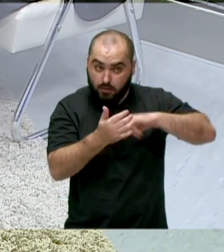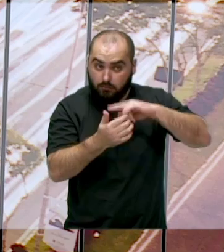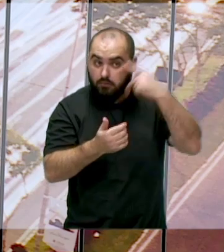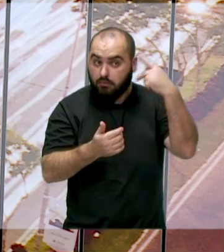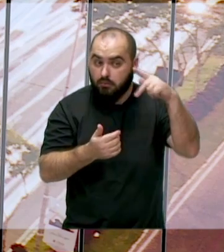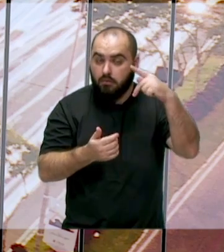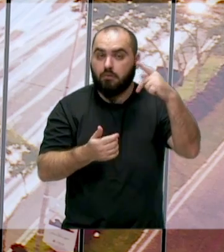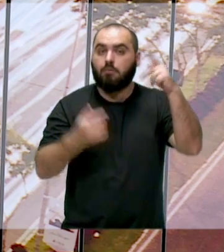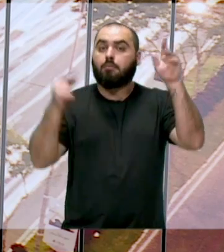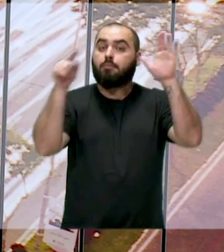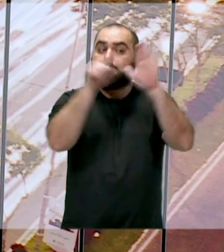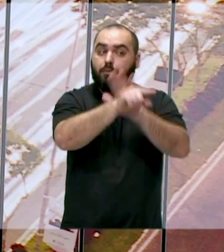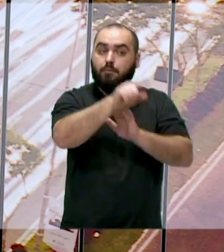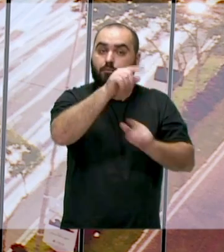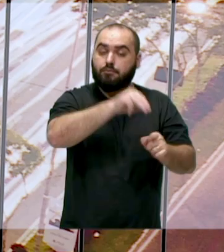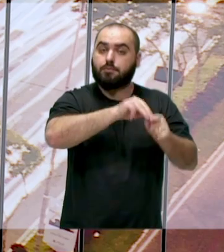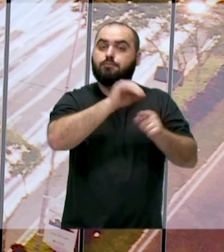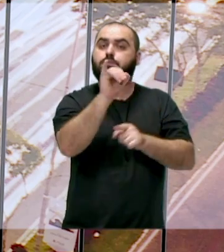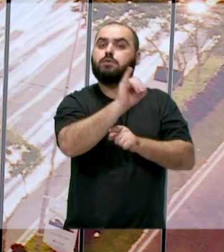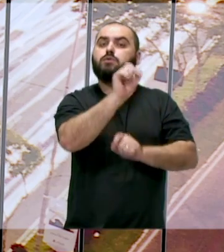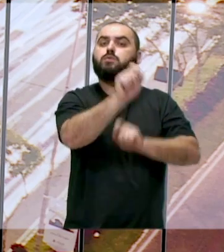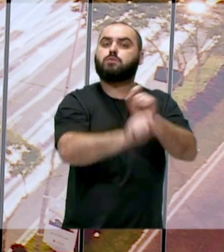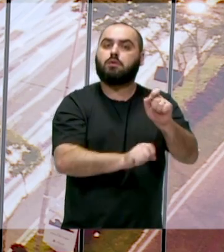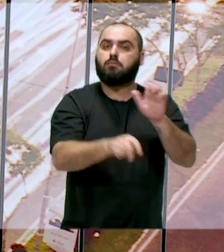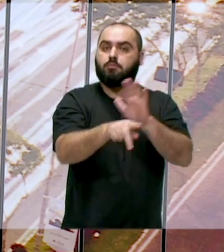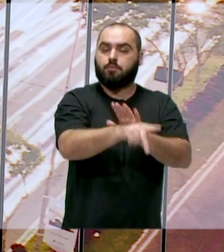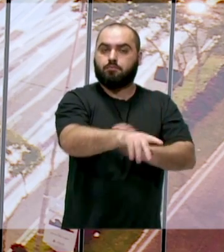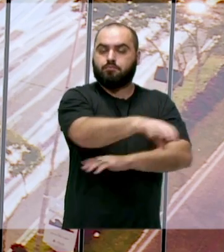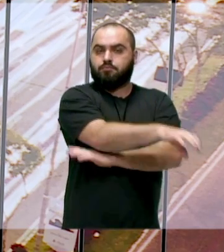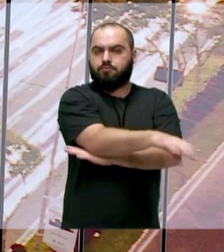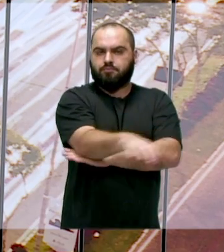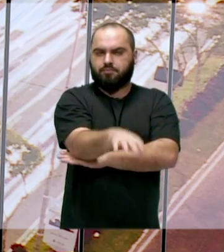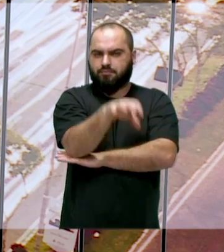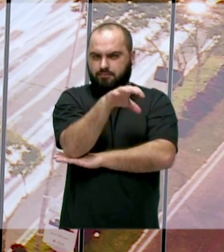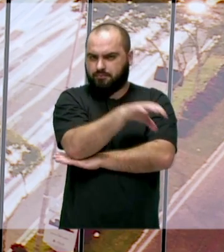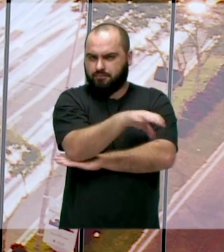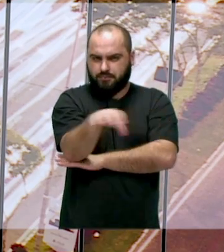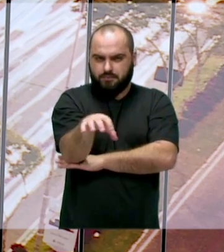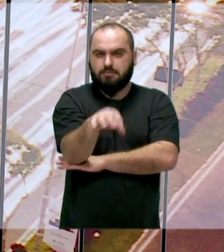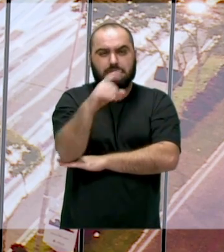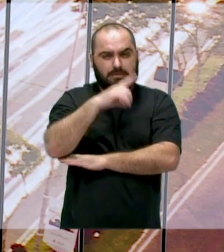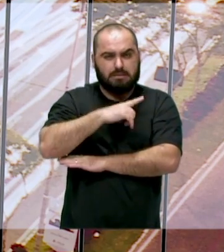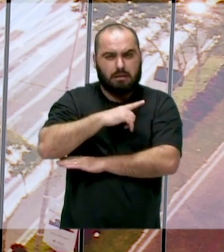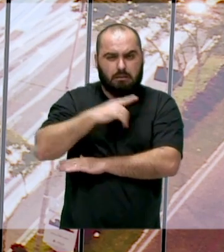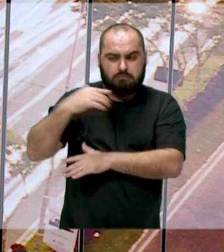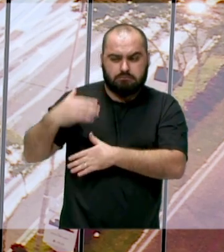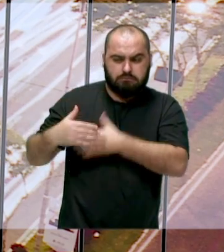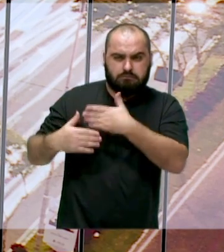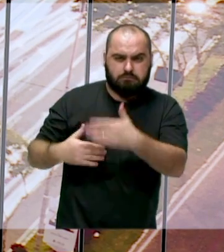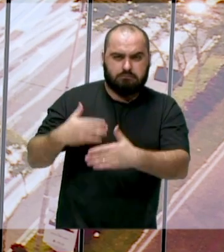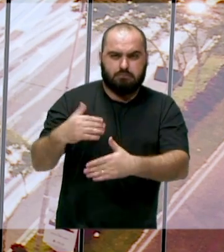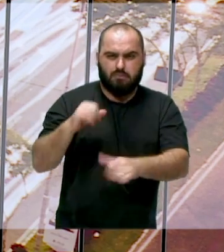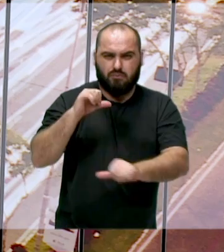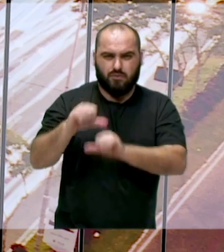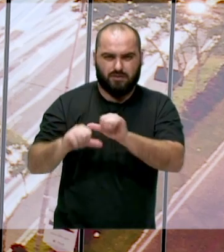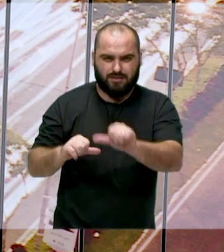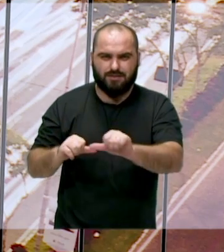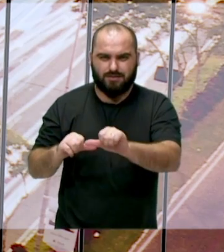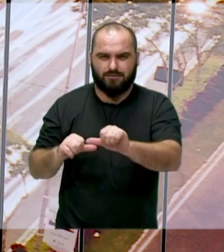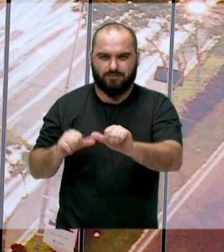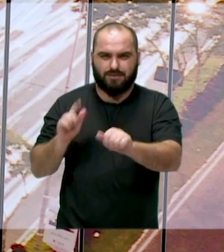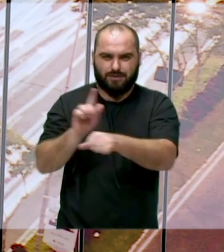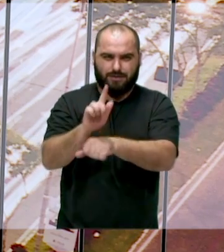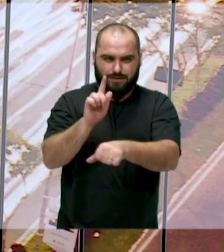ao município de Itajaí a respeito do porto, né? O porto está passando por um processo de mudança em sua forma de gestão,